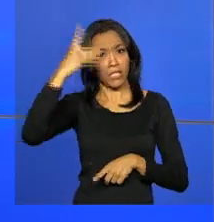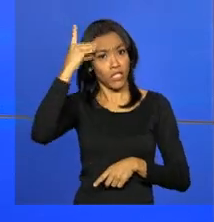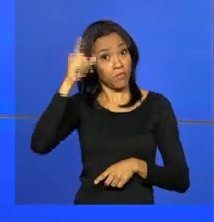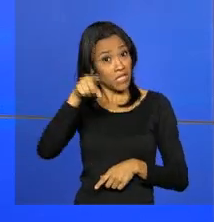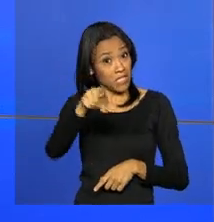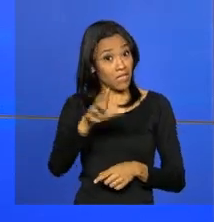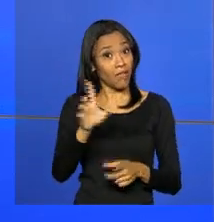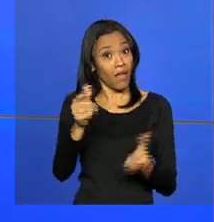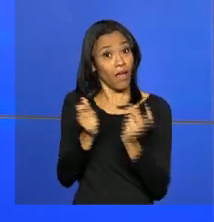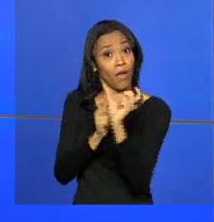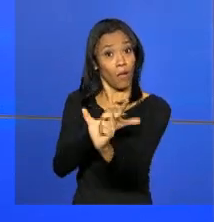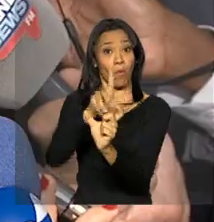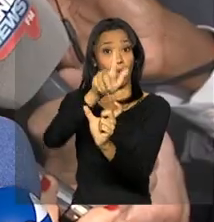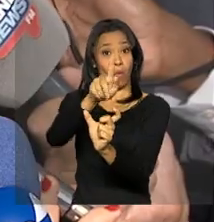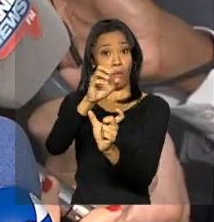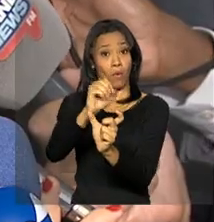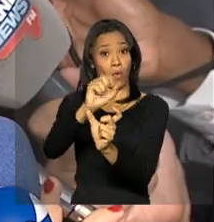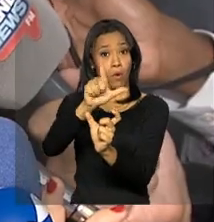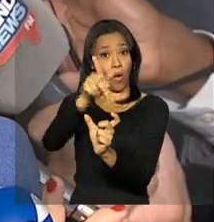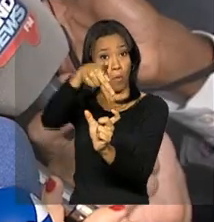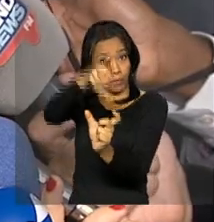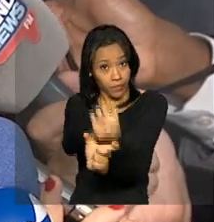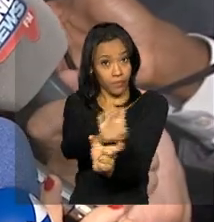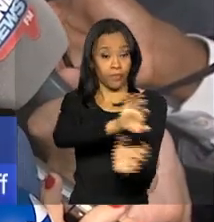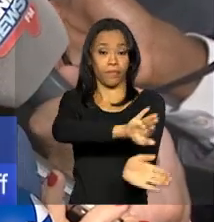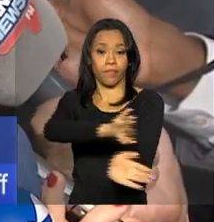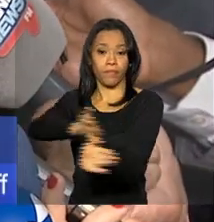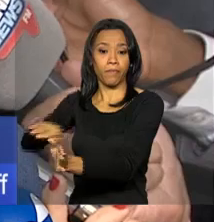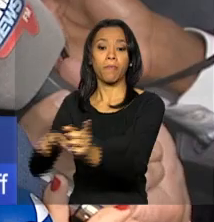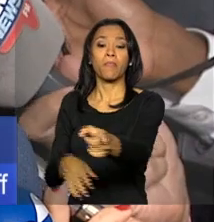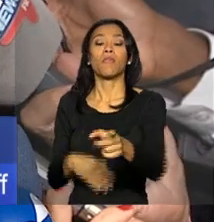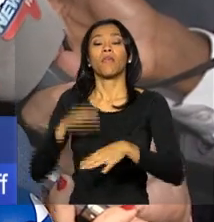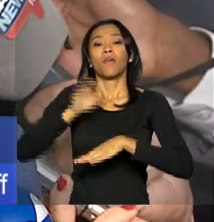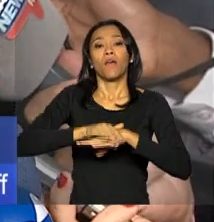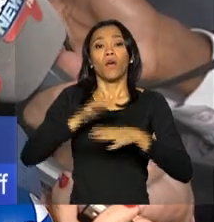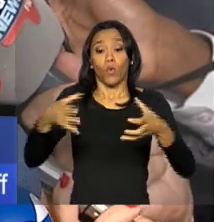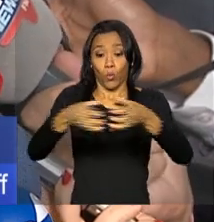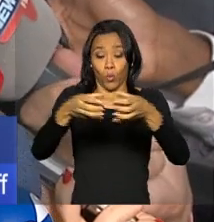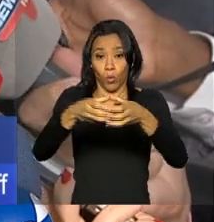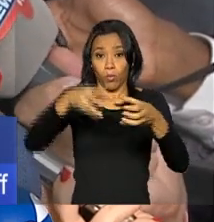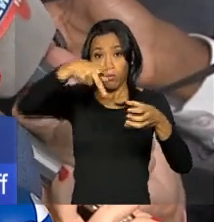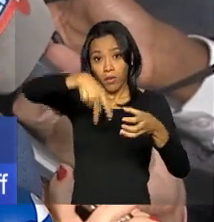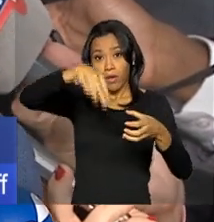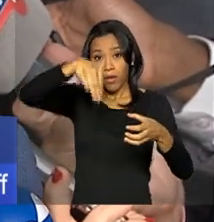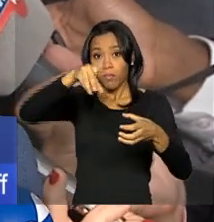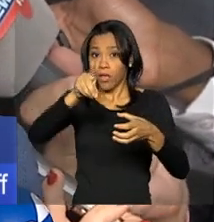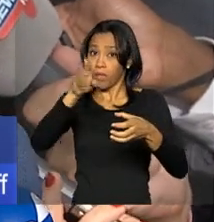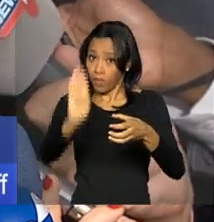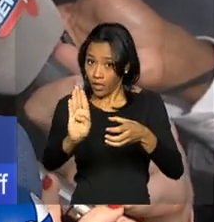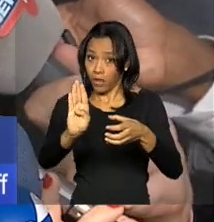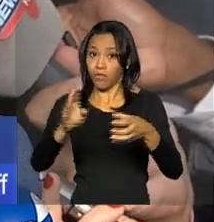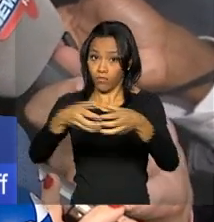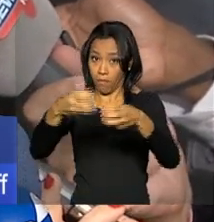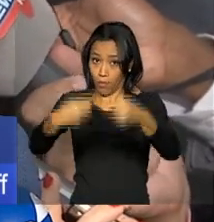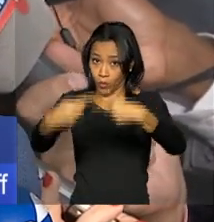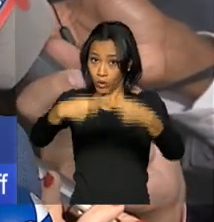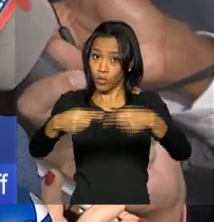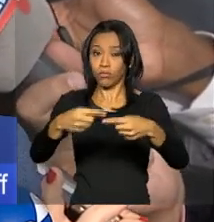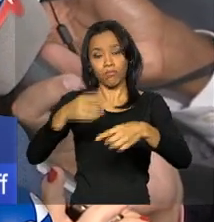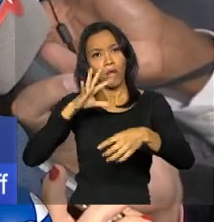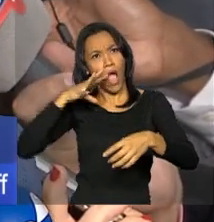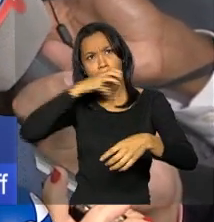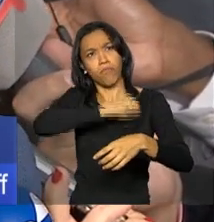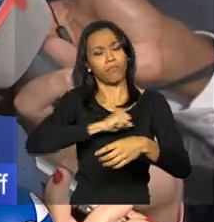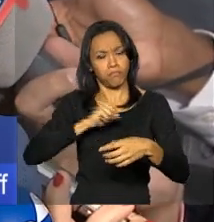golpe dissimulado. O PMDB tomou sua decisão, uma decisão rápida, e eu acho que foi